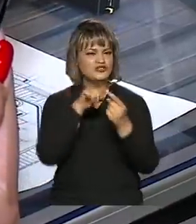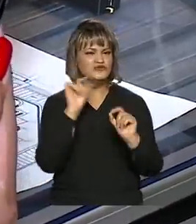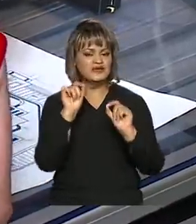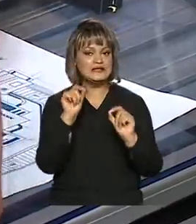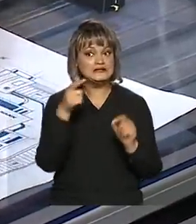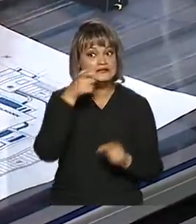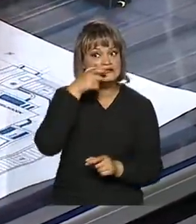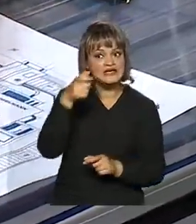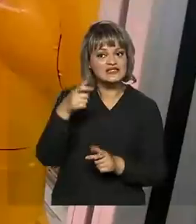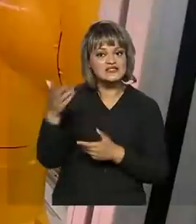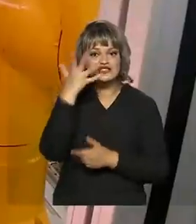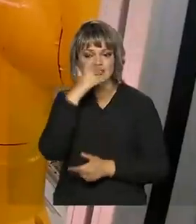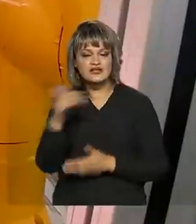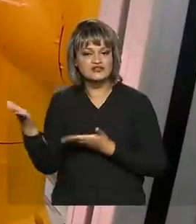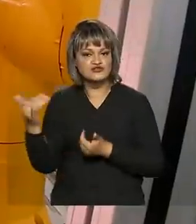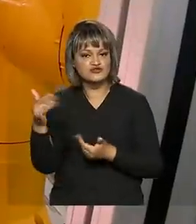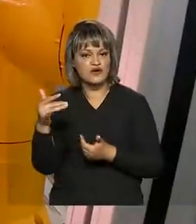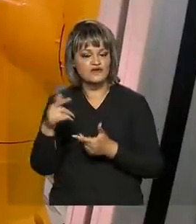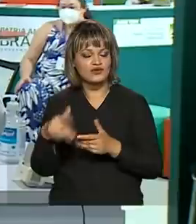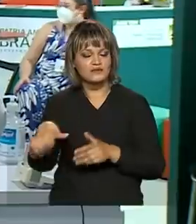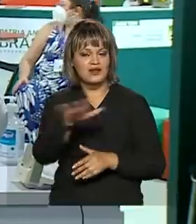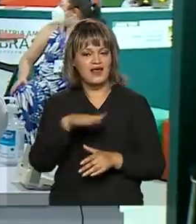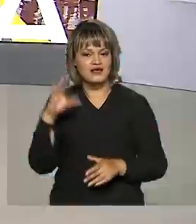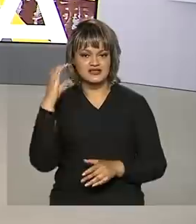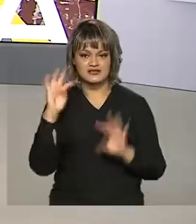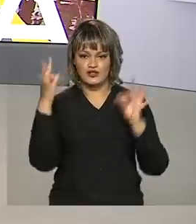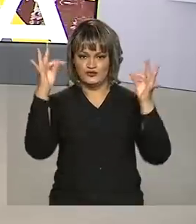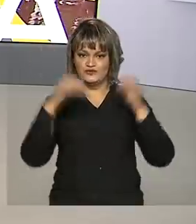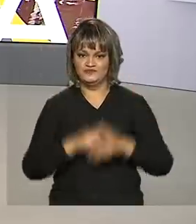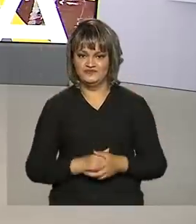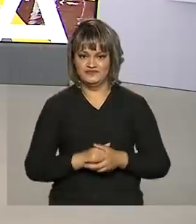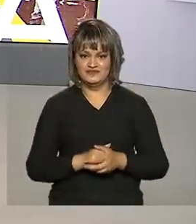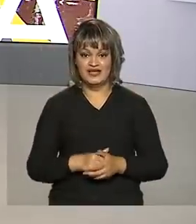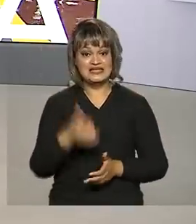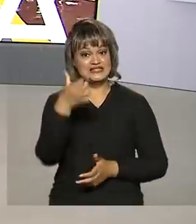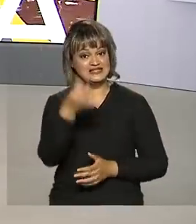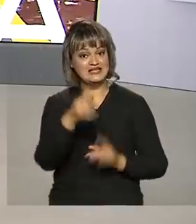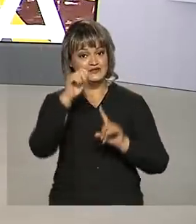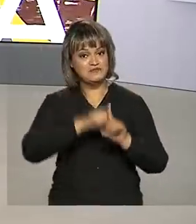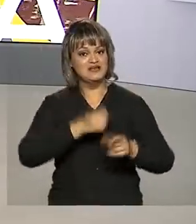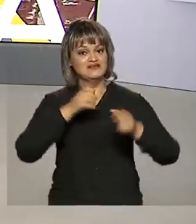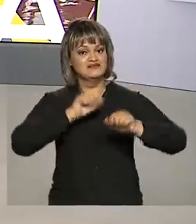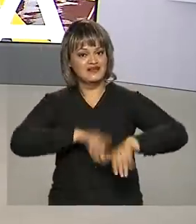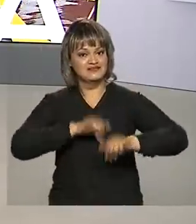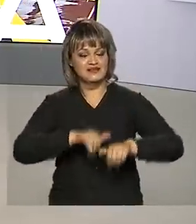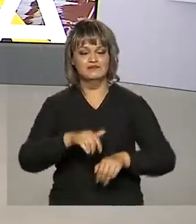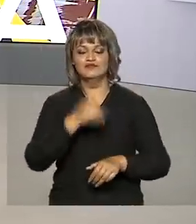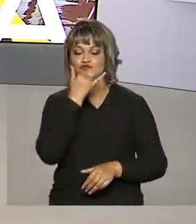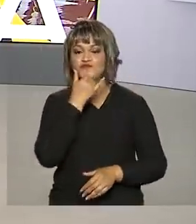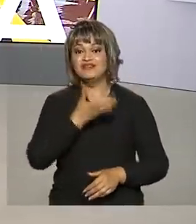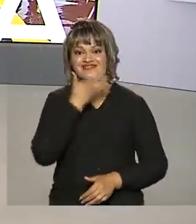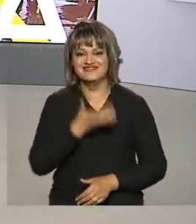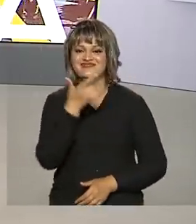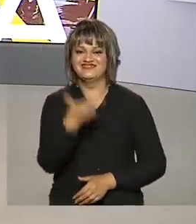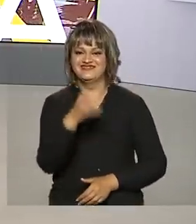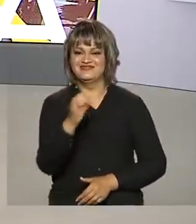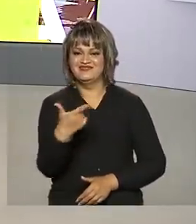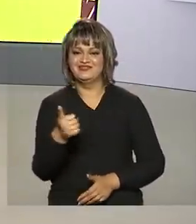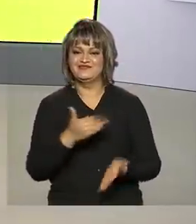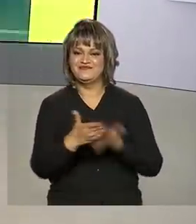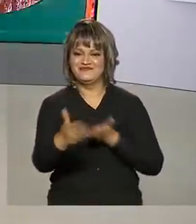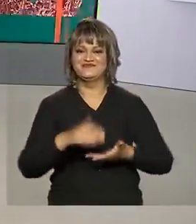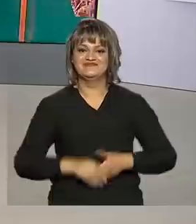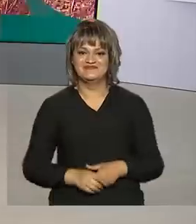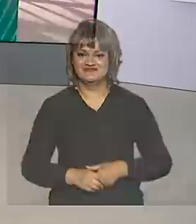despertar o interesse de crianças e jovens pela área. 6 de dezembro de 2021, o Brasil em Dia está só